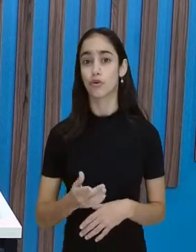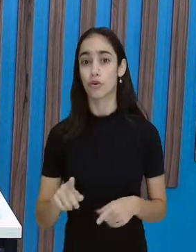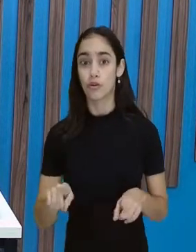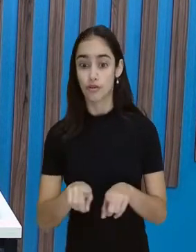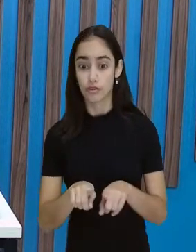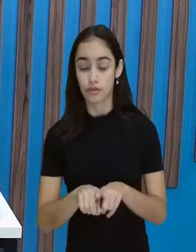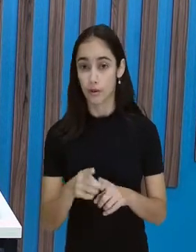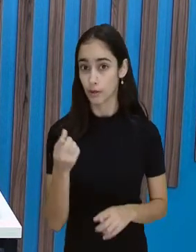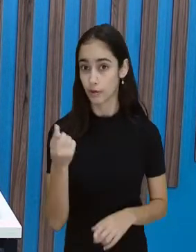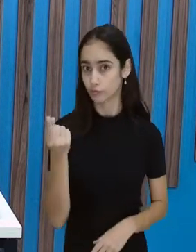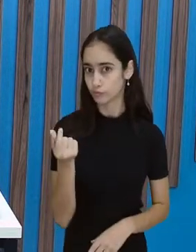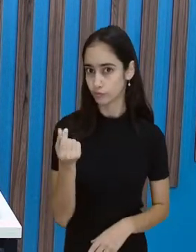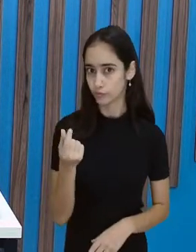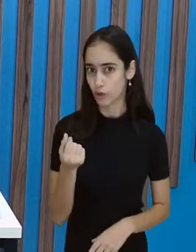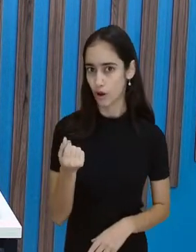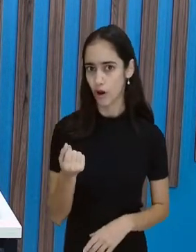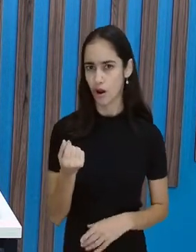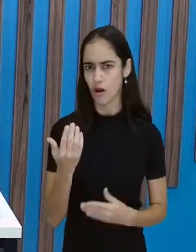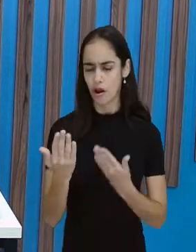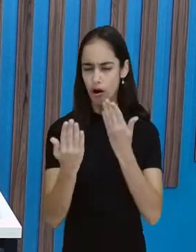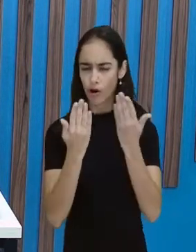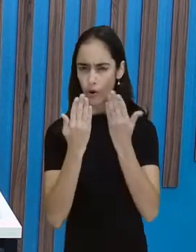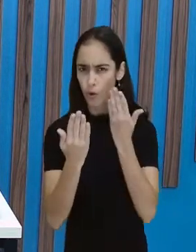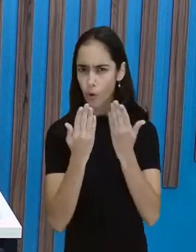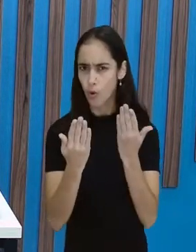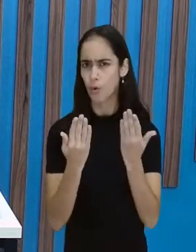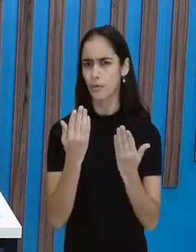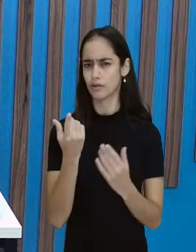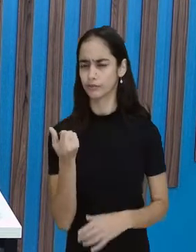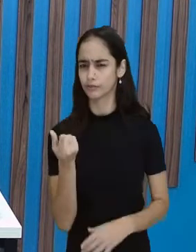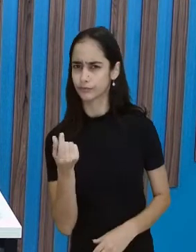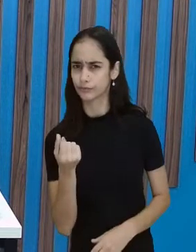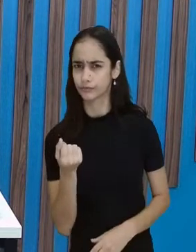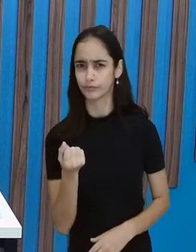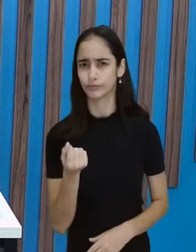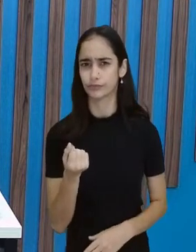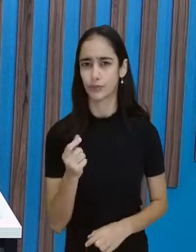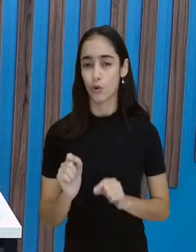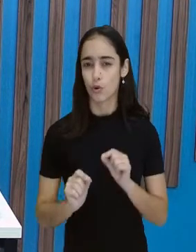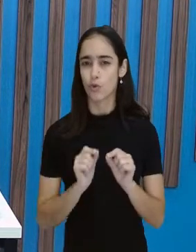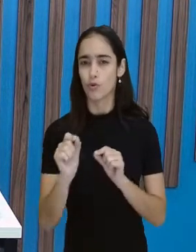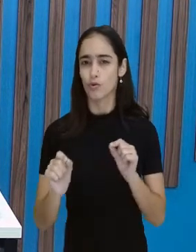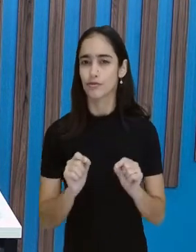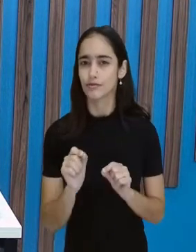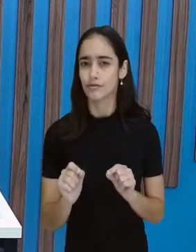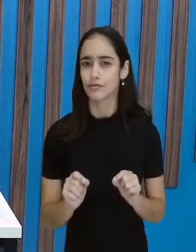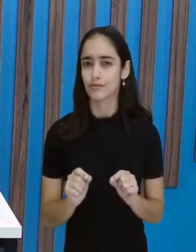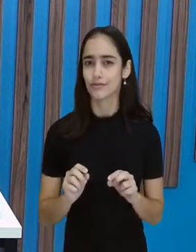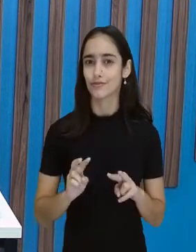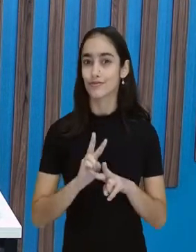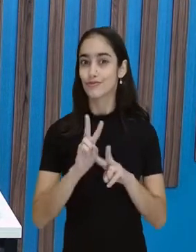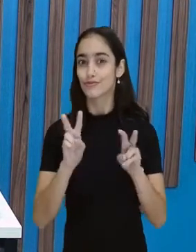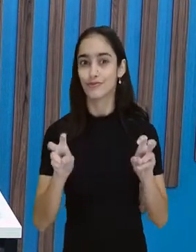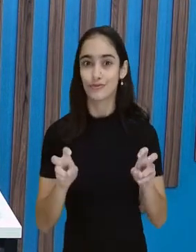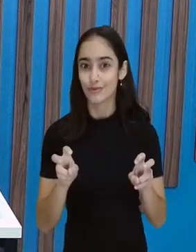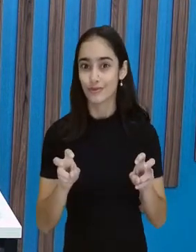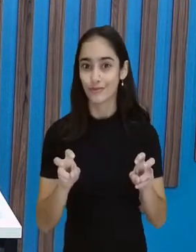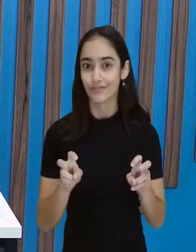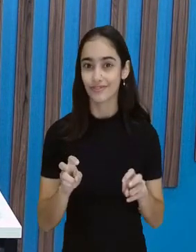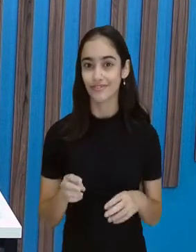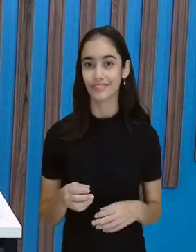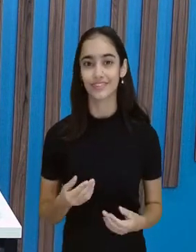Comparação de valores. O que será que a gente vai falar hoje sobre esse assunto? Mas antes disso, eu quero